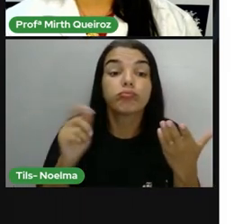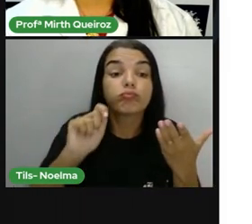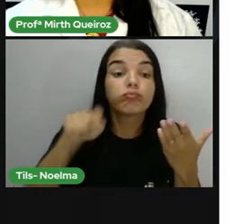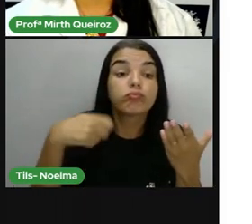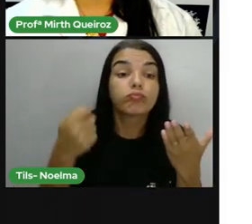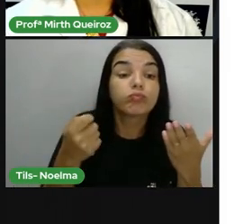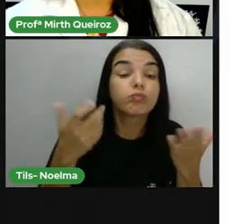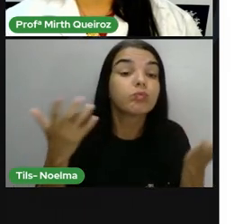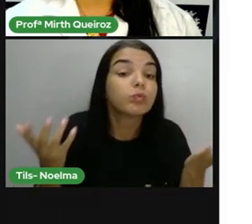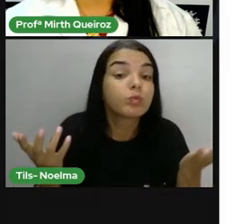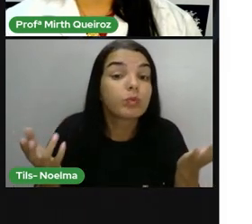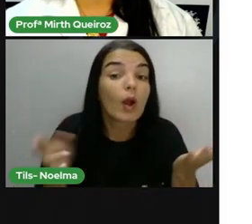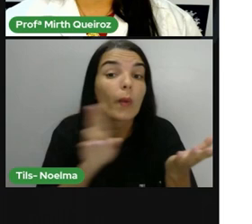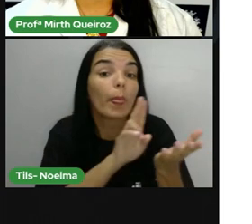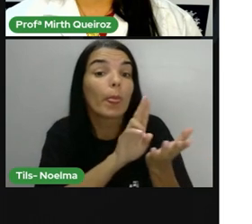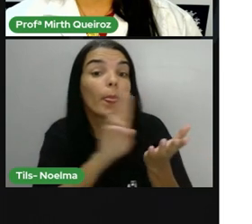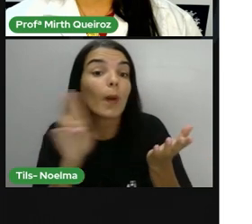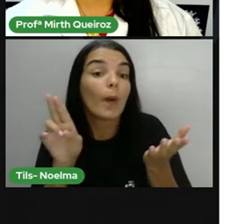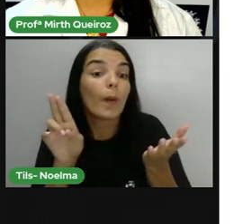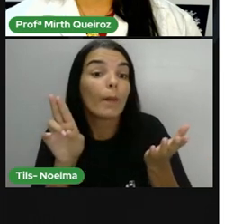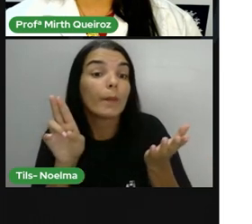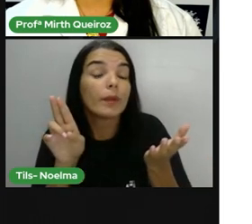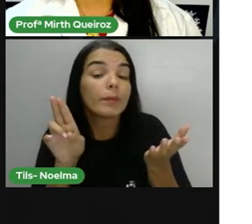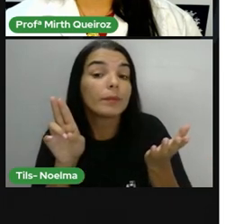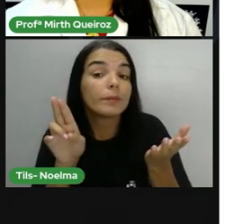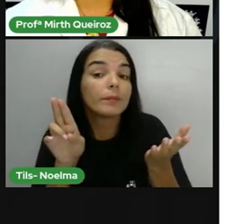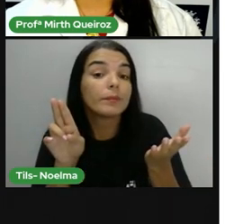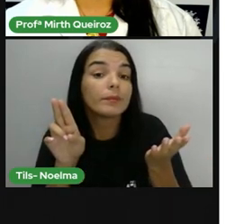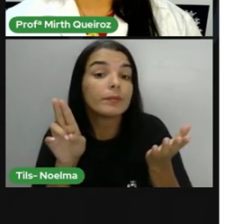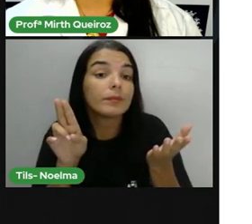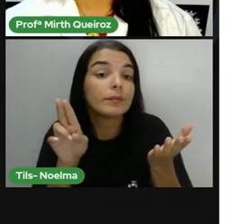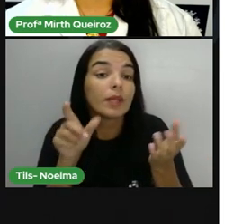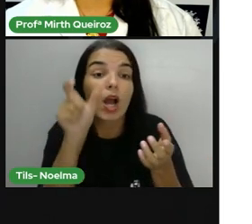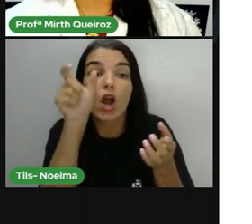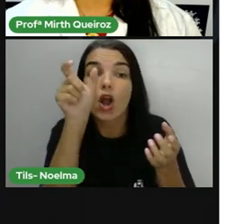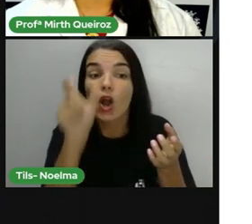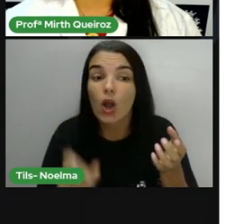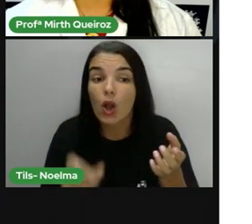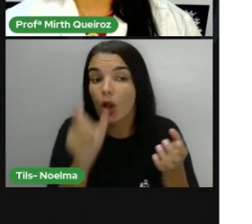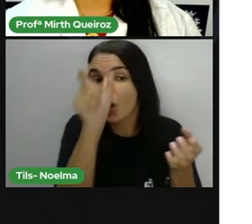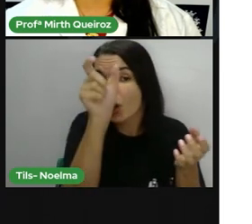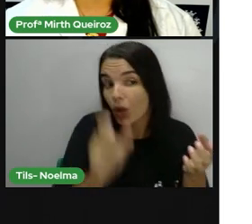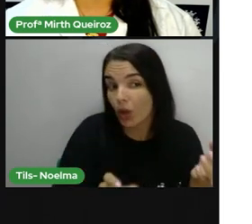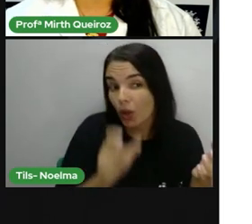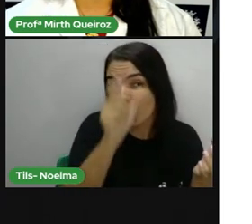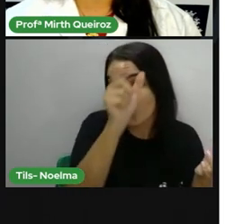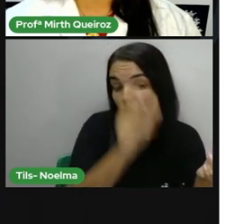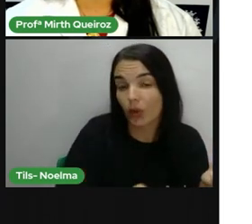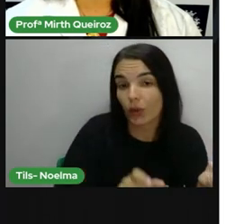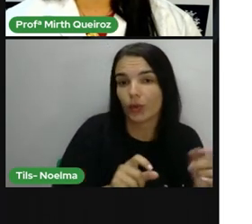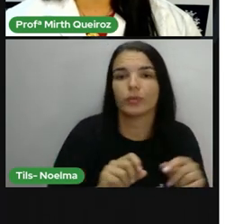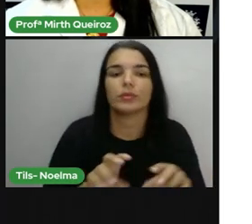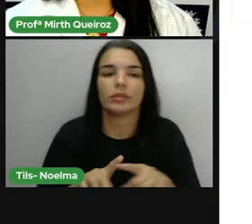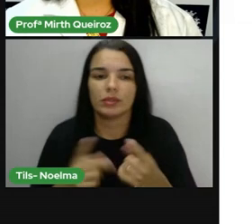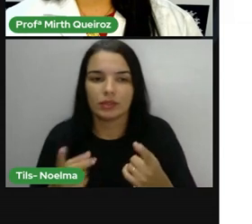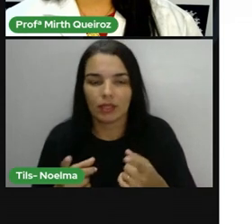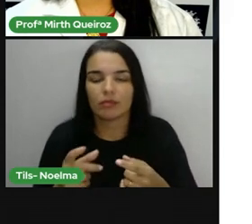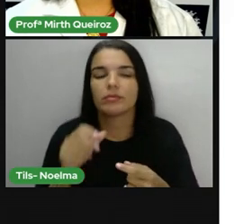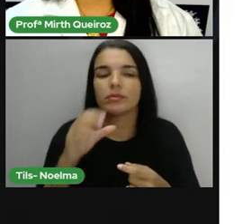um gráfico de forma vertical, tem colunas, né? Na forma vertical aí, colunas.